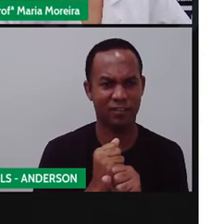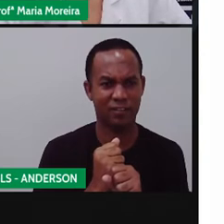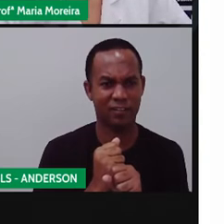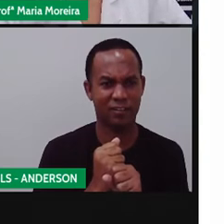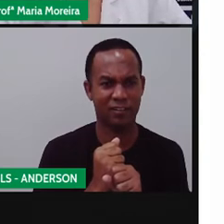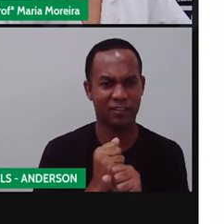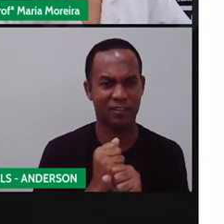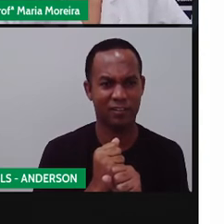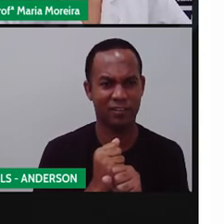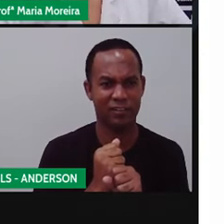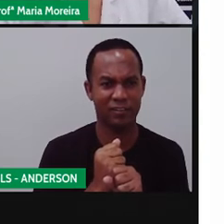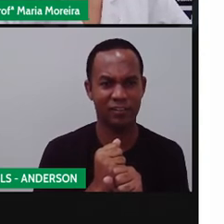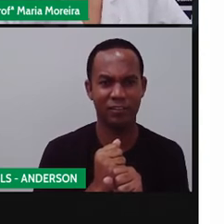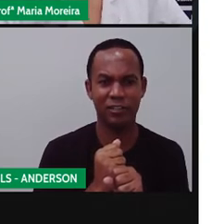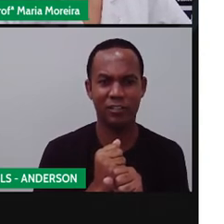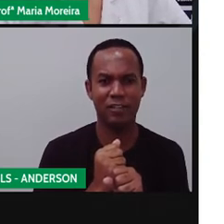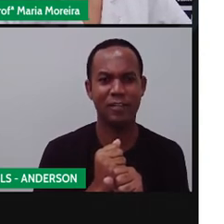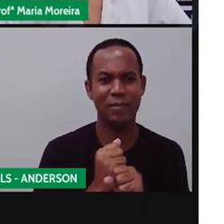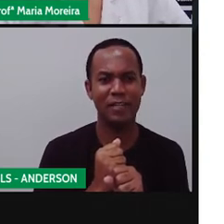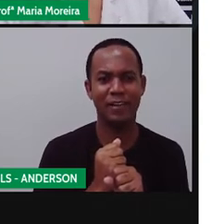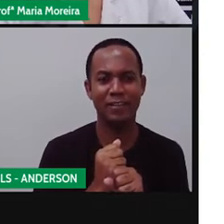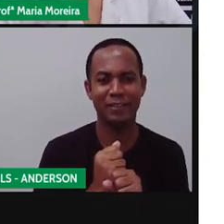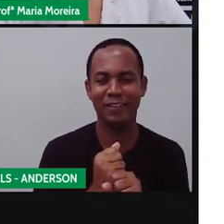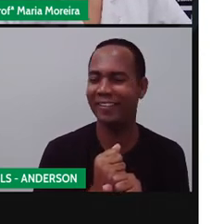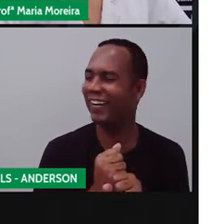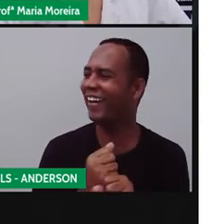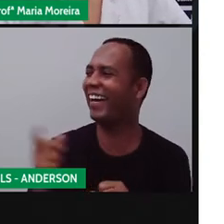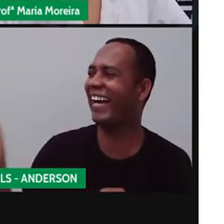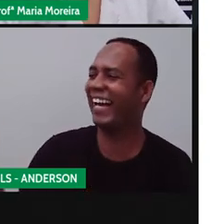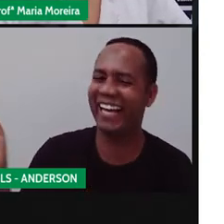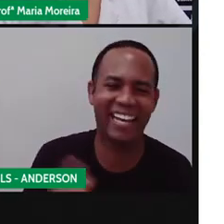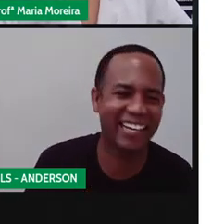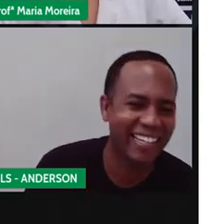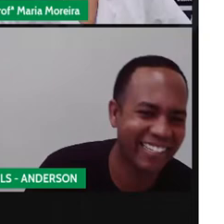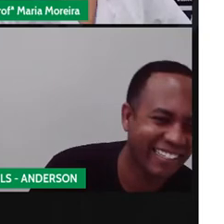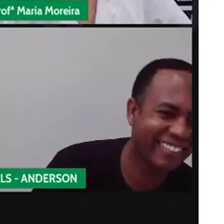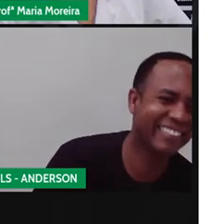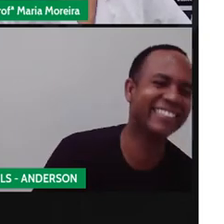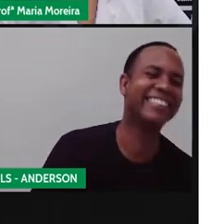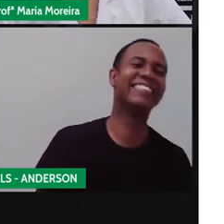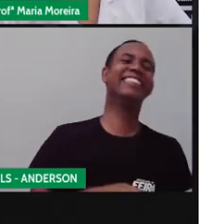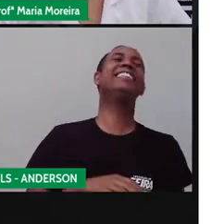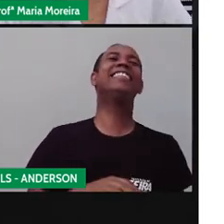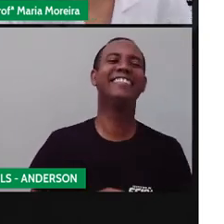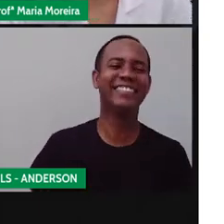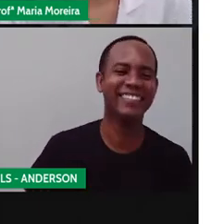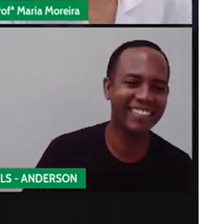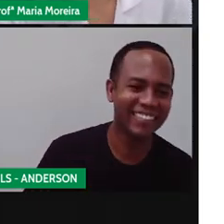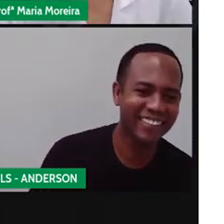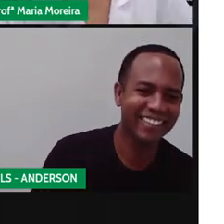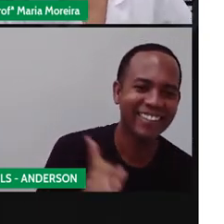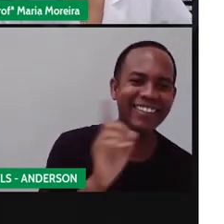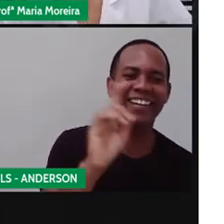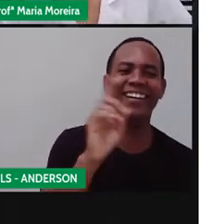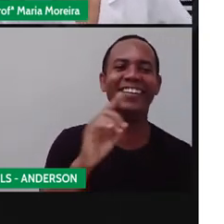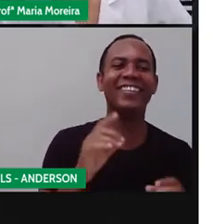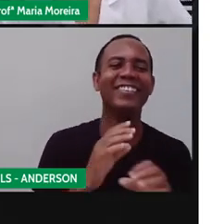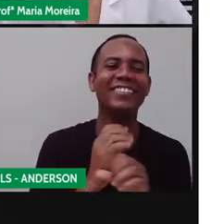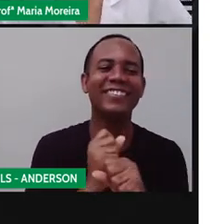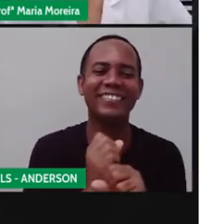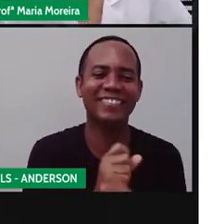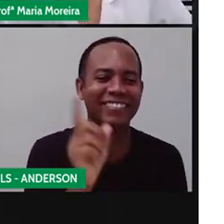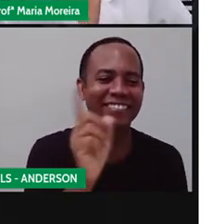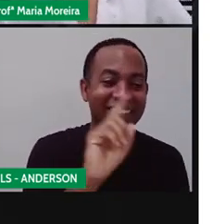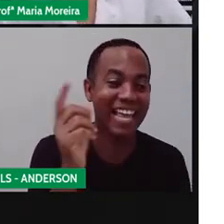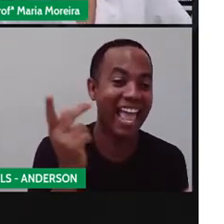É 10, mais quanto? 10 mais 10. 18? Ai, meu Deus. 18, gente. Não